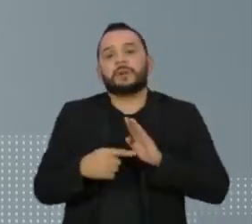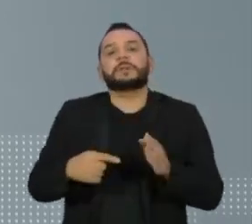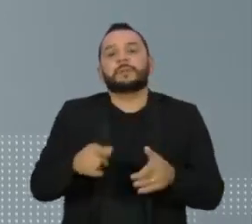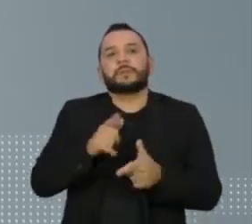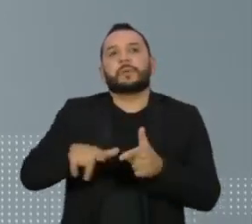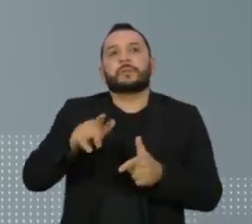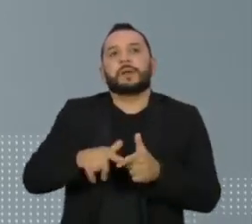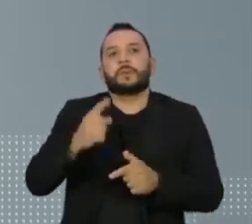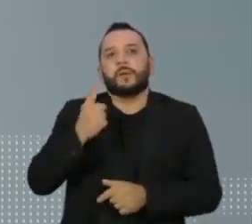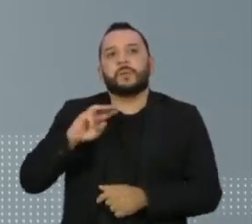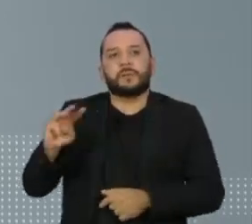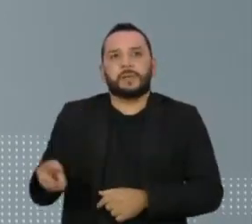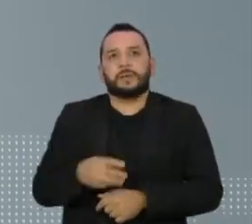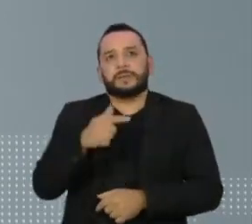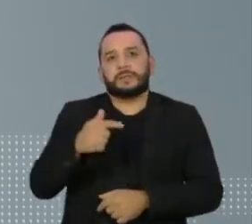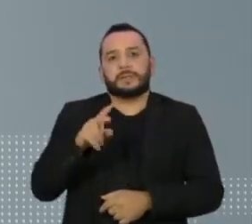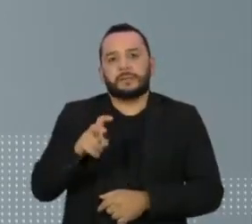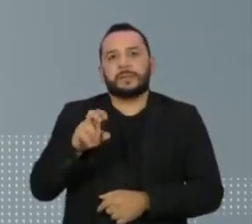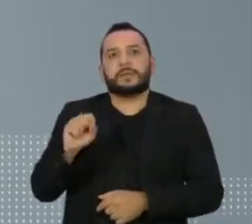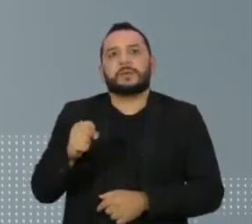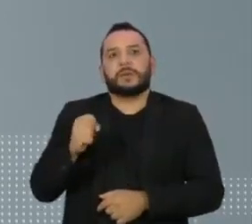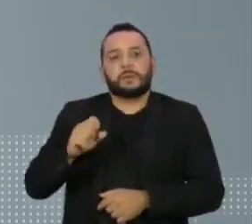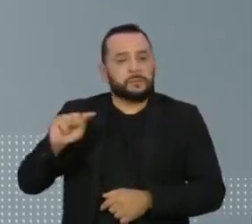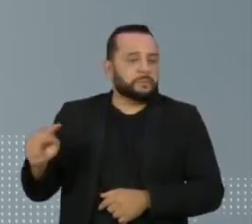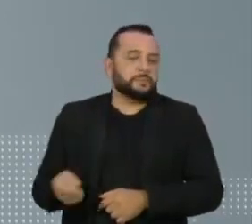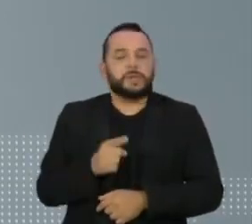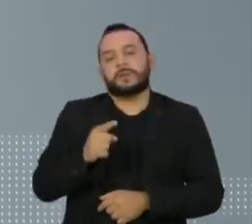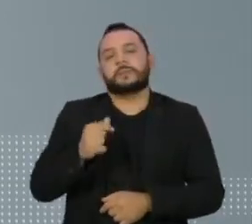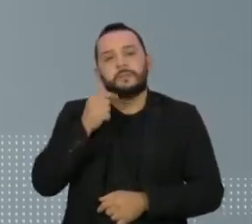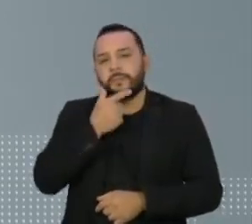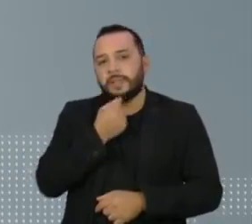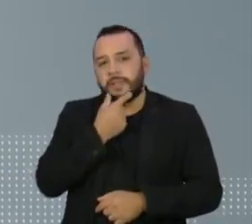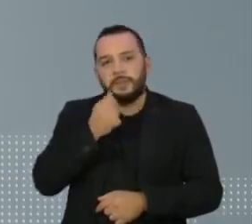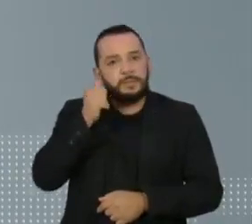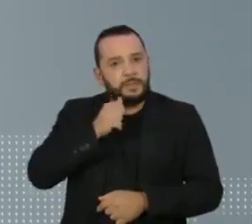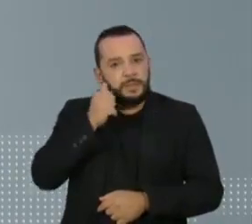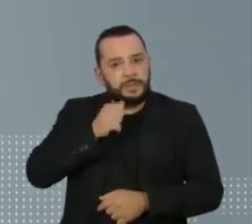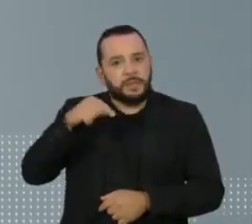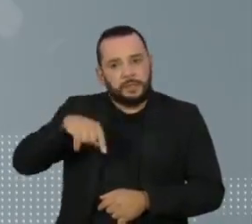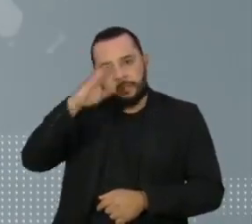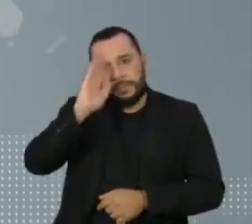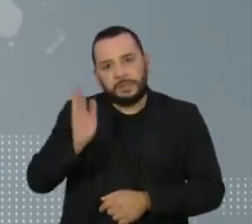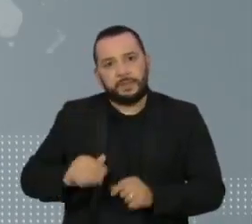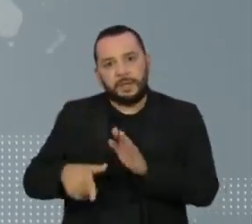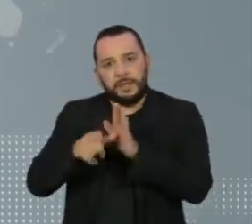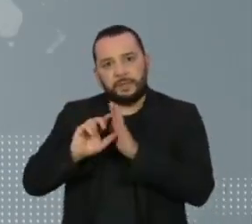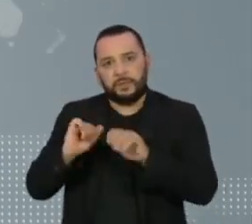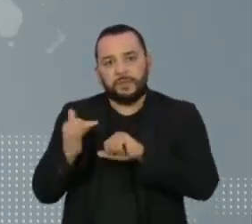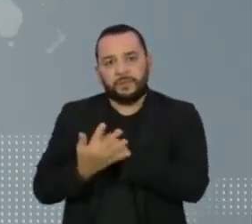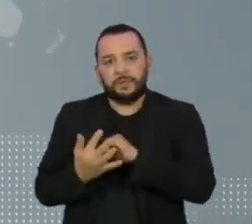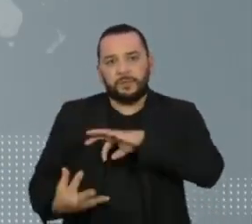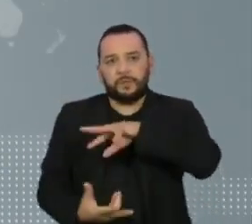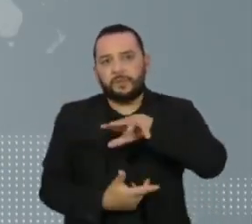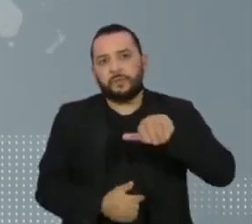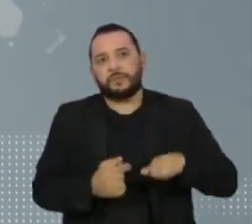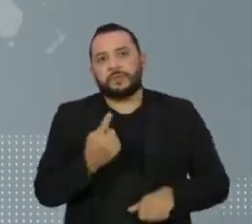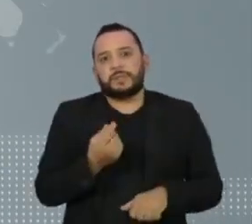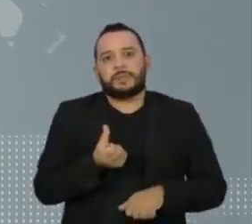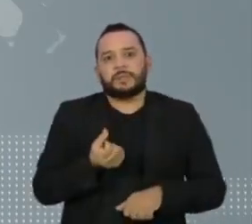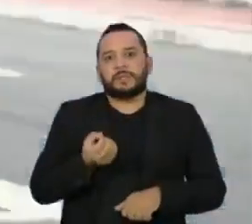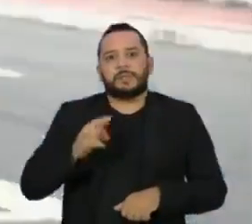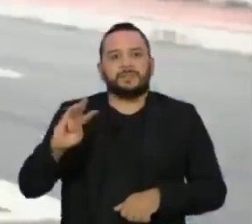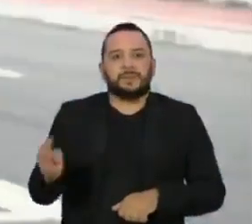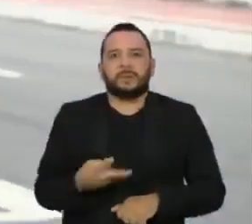de 1 milhão 750 mil meninos e meninas no Brasil antes da pandemia. No mundo, são 160